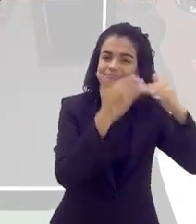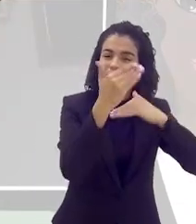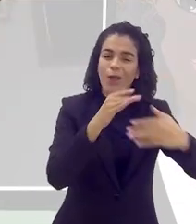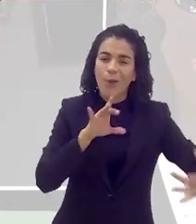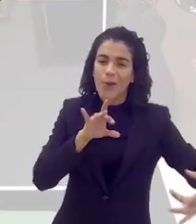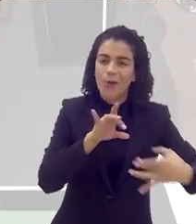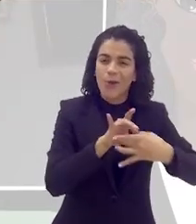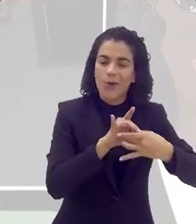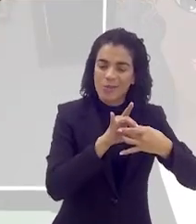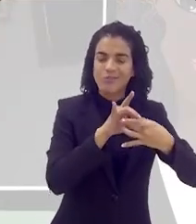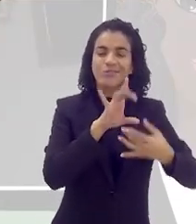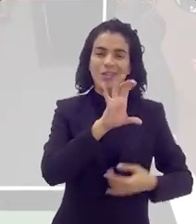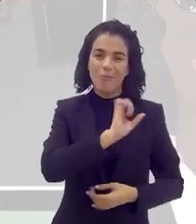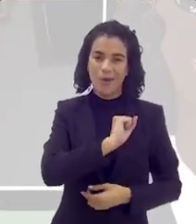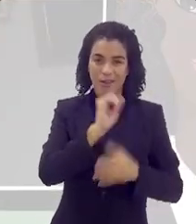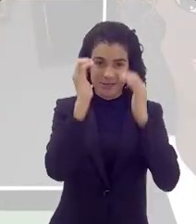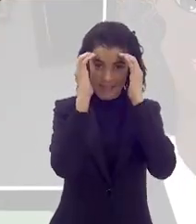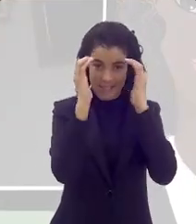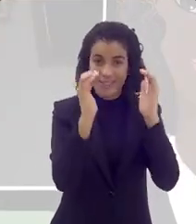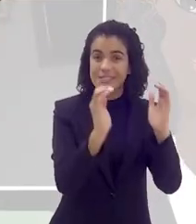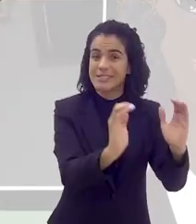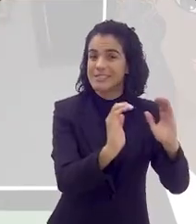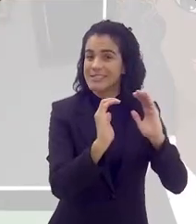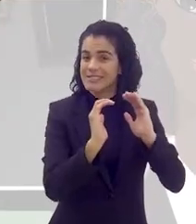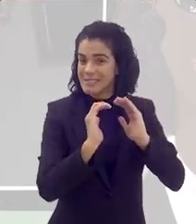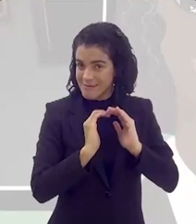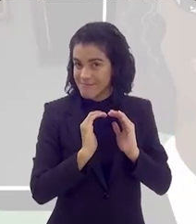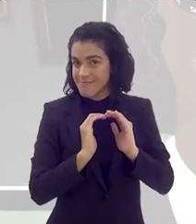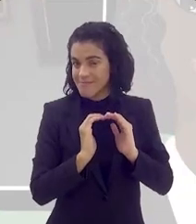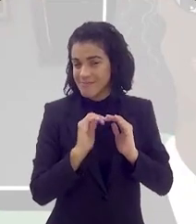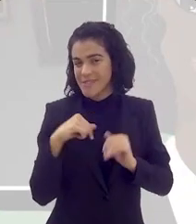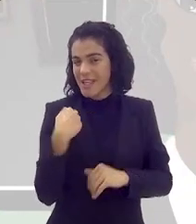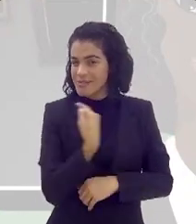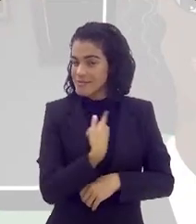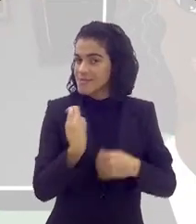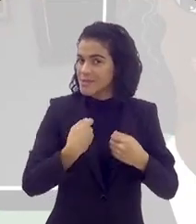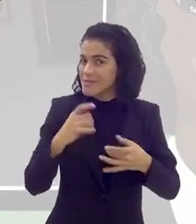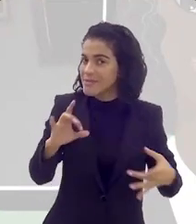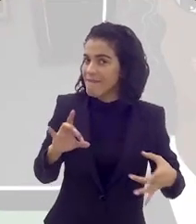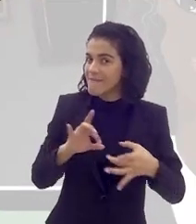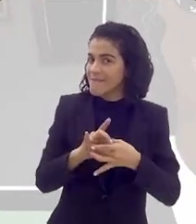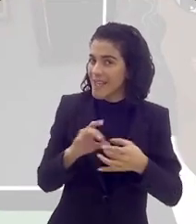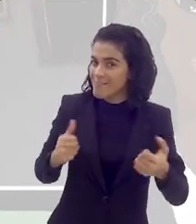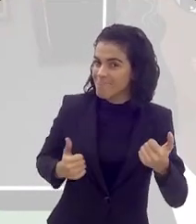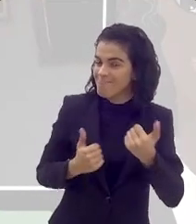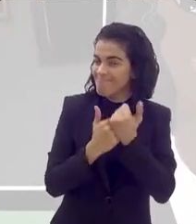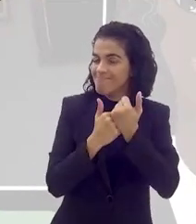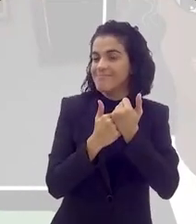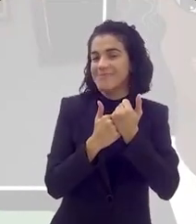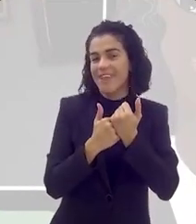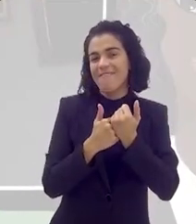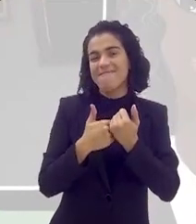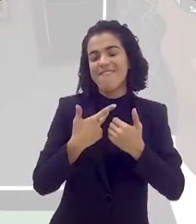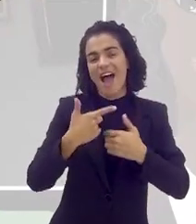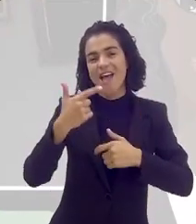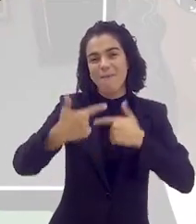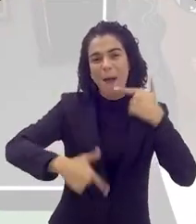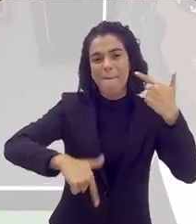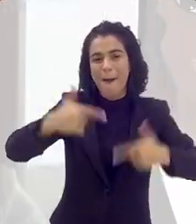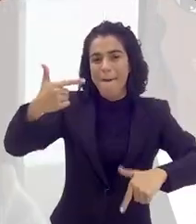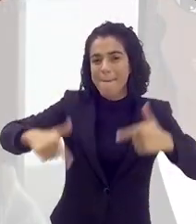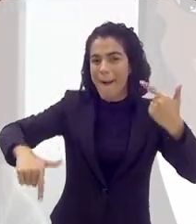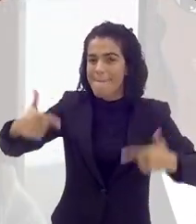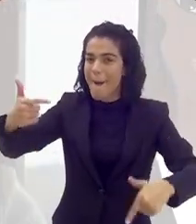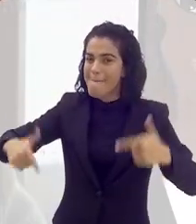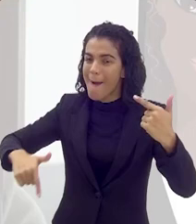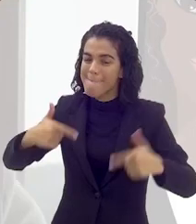construir relações amorosas, afetivas e respeitosas, eu acho que a gente se unir, a gente ainda vai, tem muitos